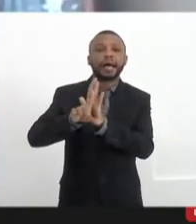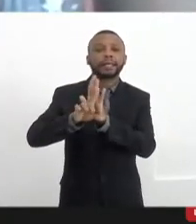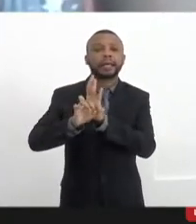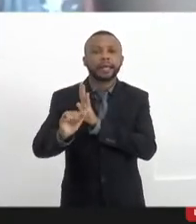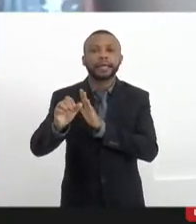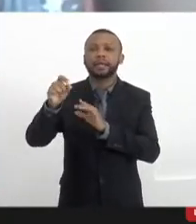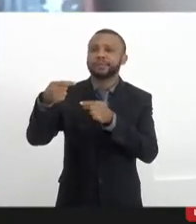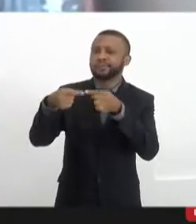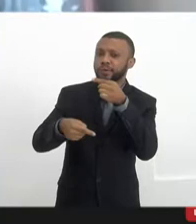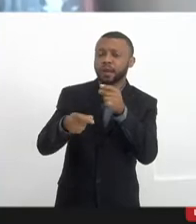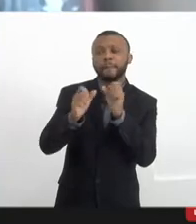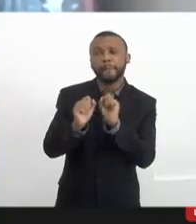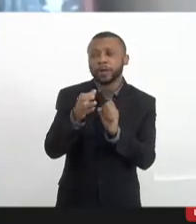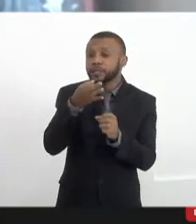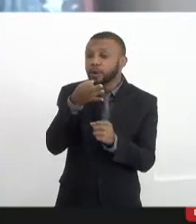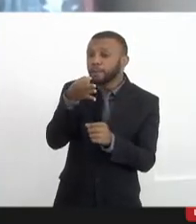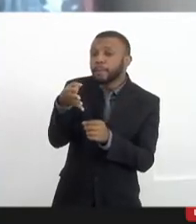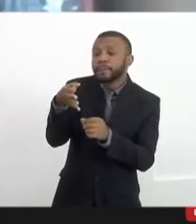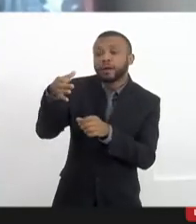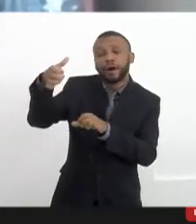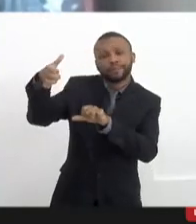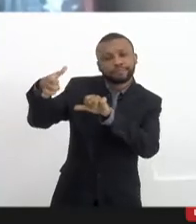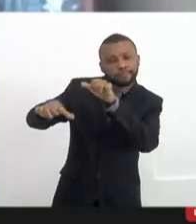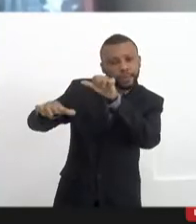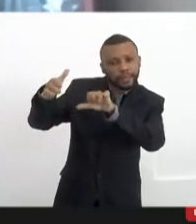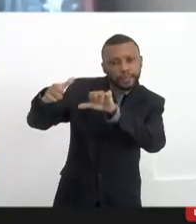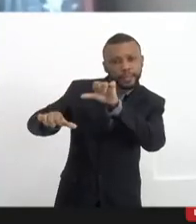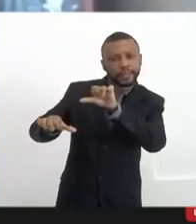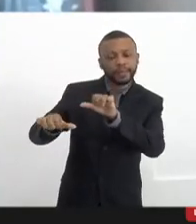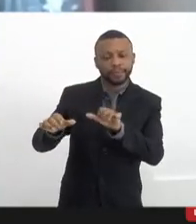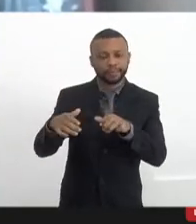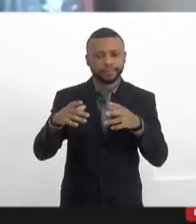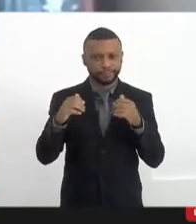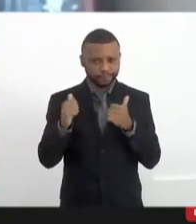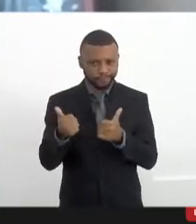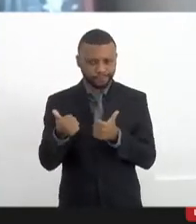ele pode, sim, dar um parecer. Muito bem. Eu queria,